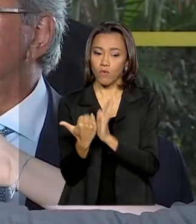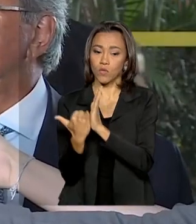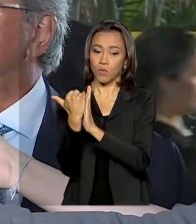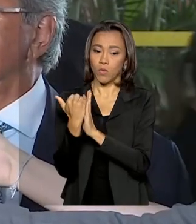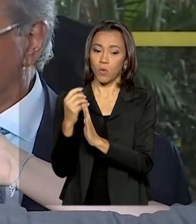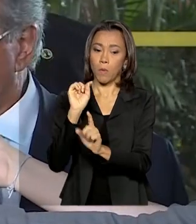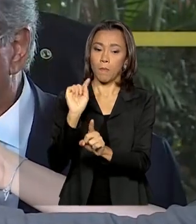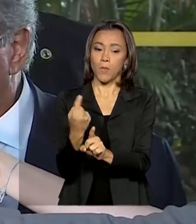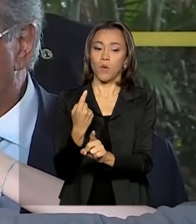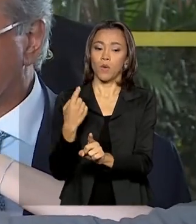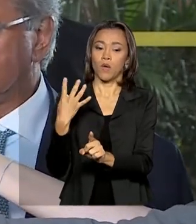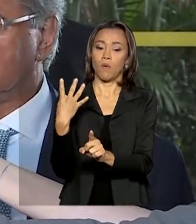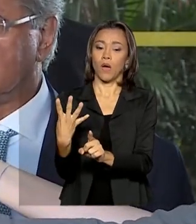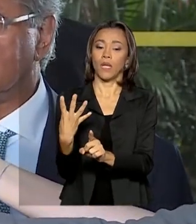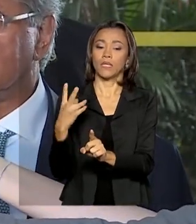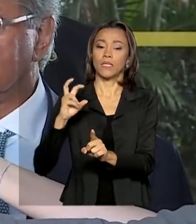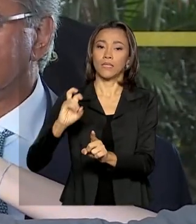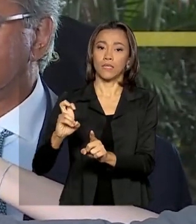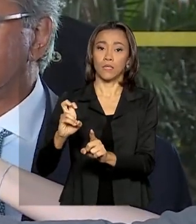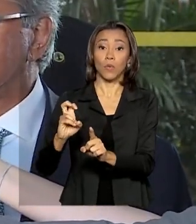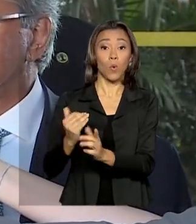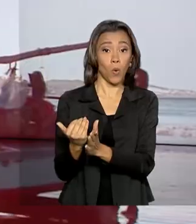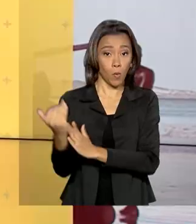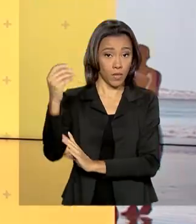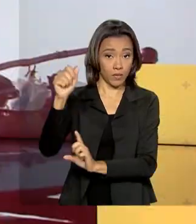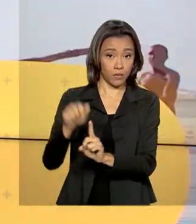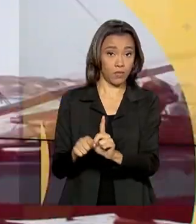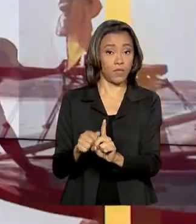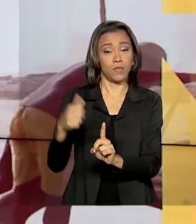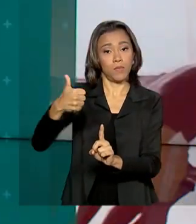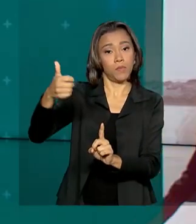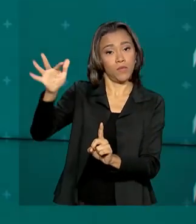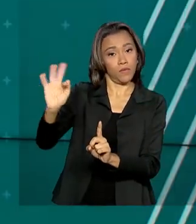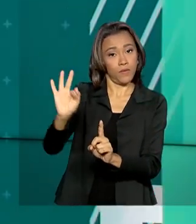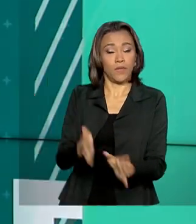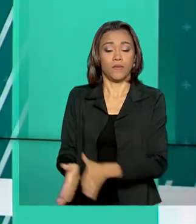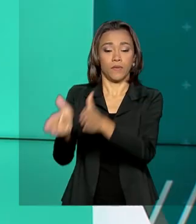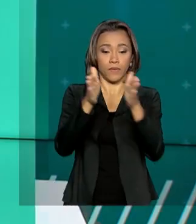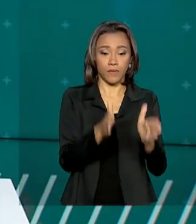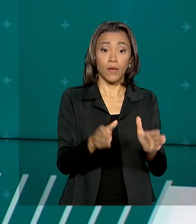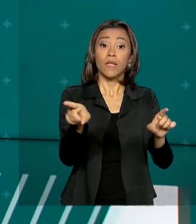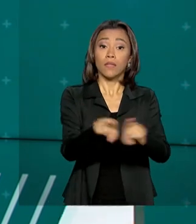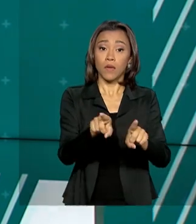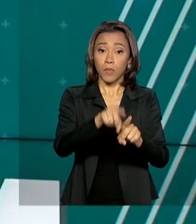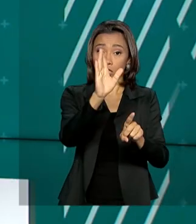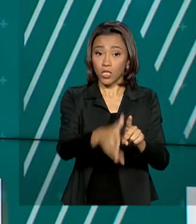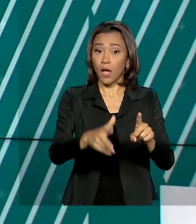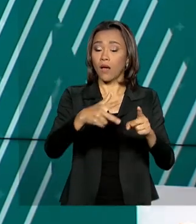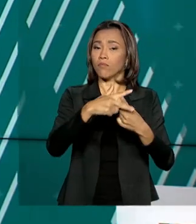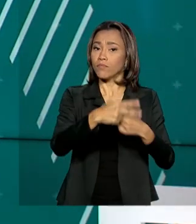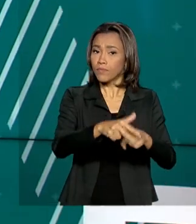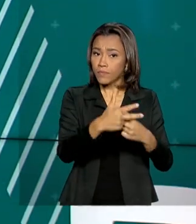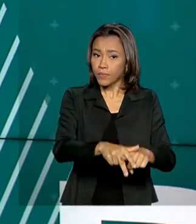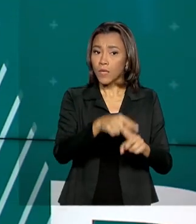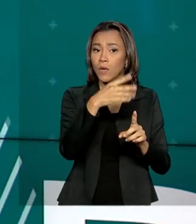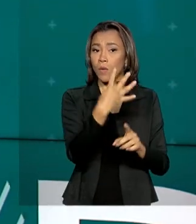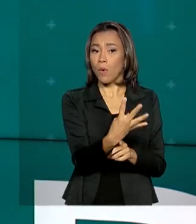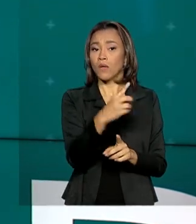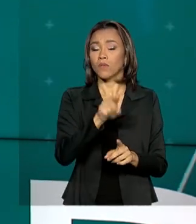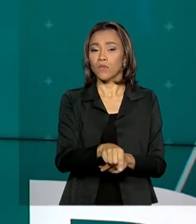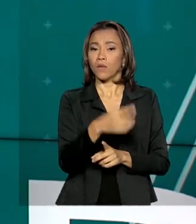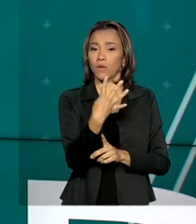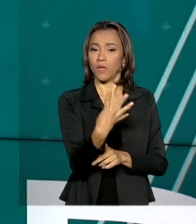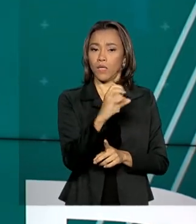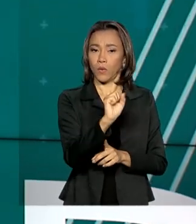.045, a partir de 1º de fevereiro. E também foi reajustada em 4,48